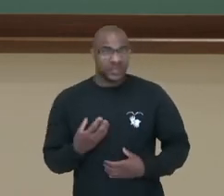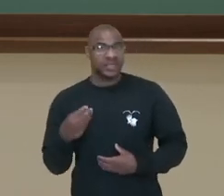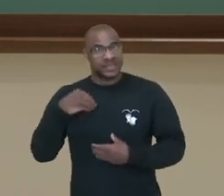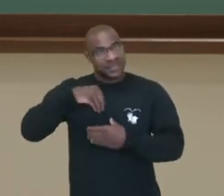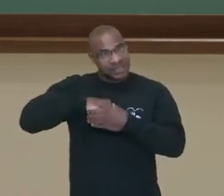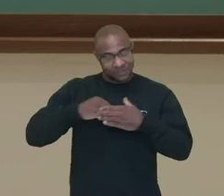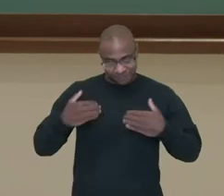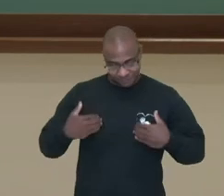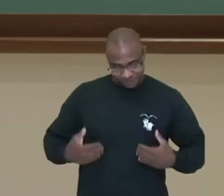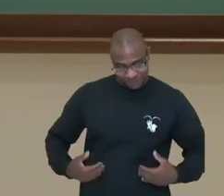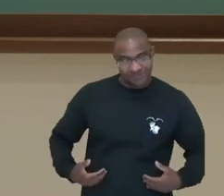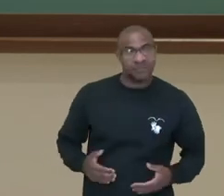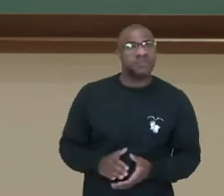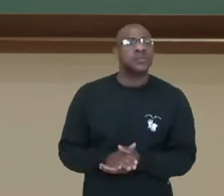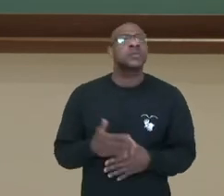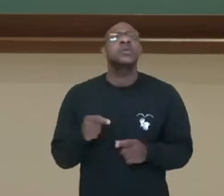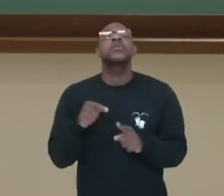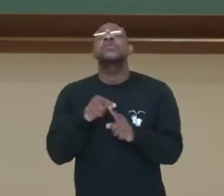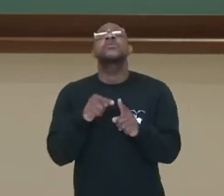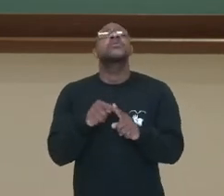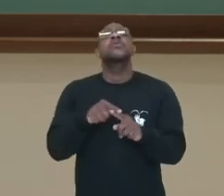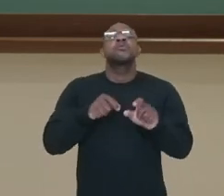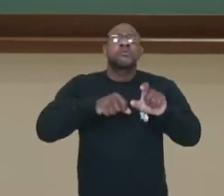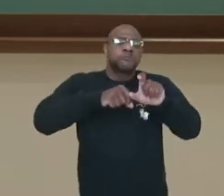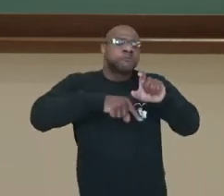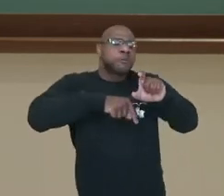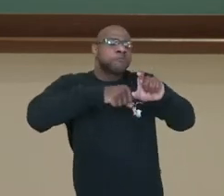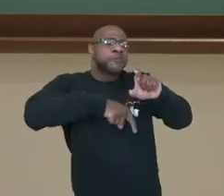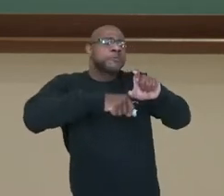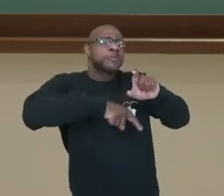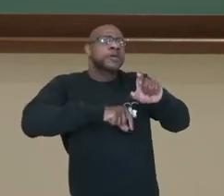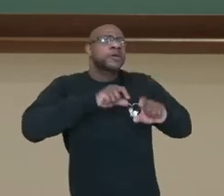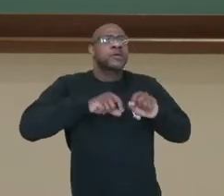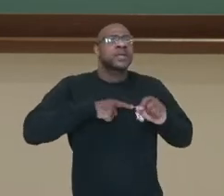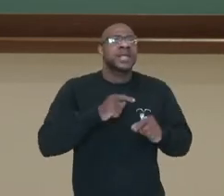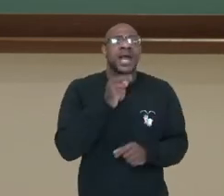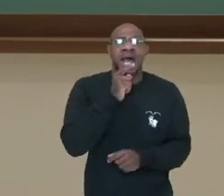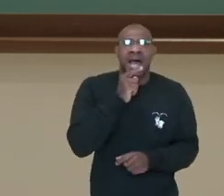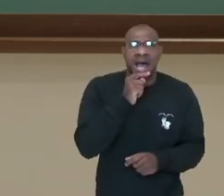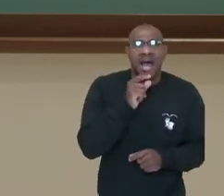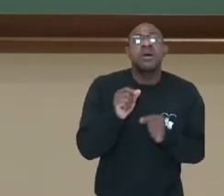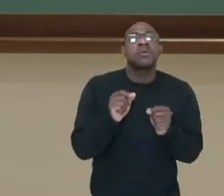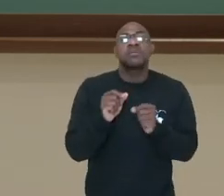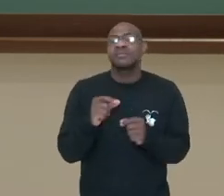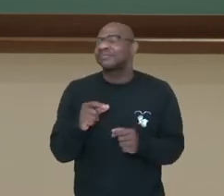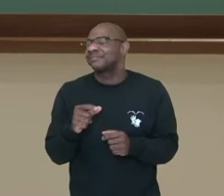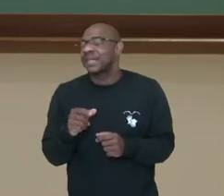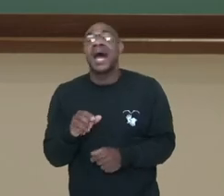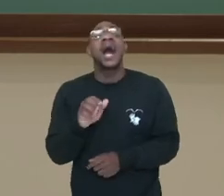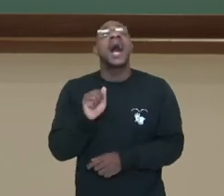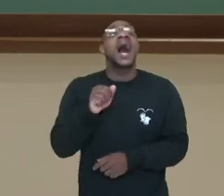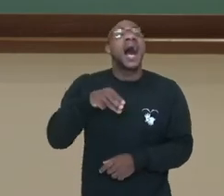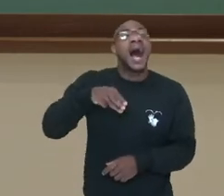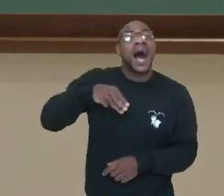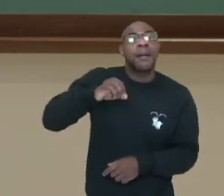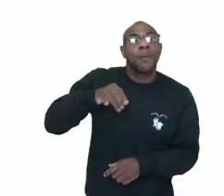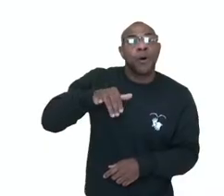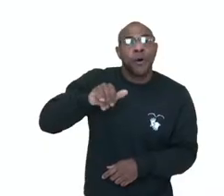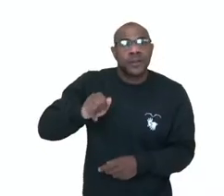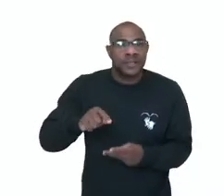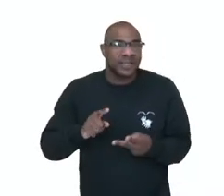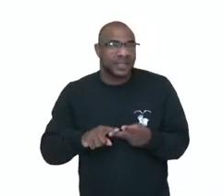funções, tá? Então quais são os tipos de excretas, né? Então existe lá a amônia, a ureia e o ácido úrico. A